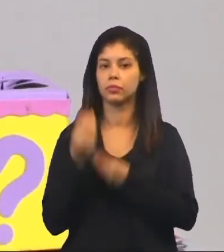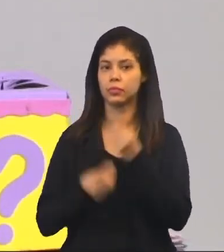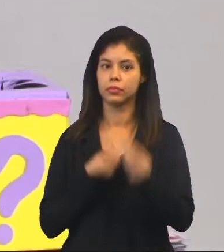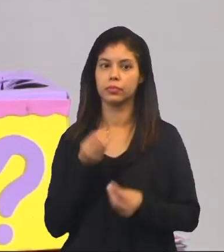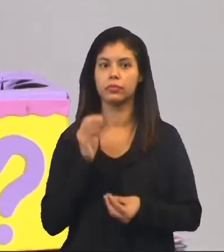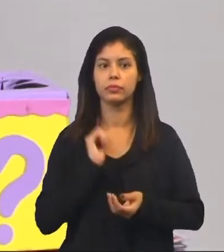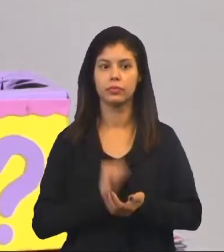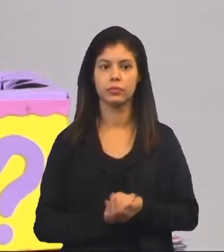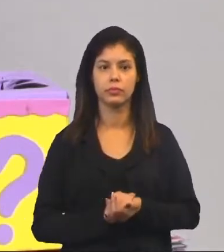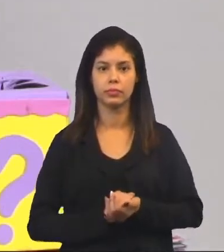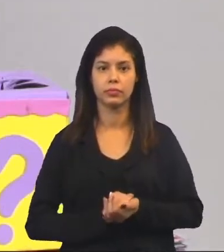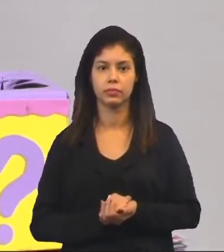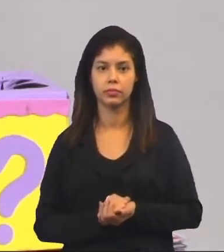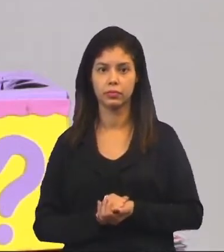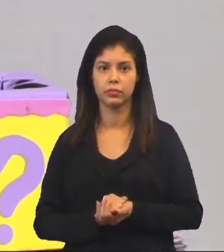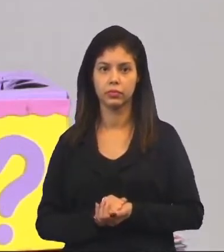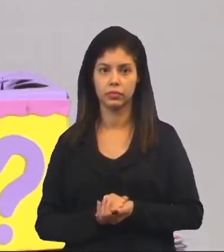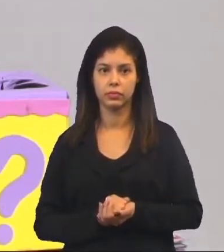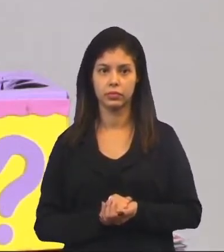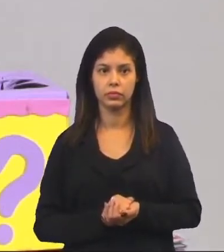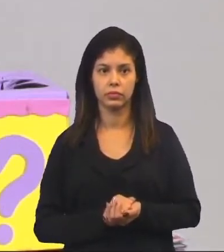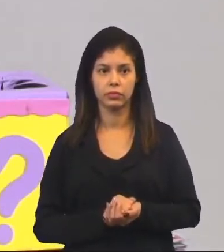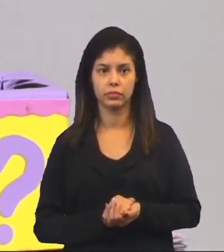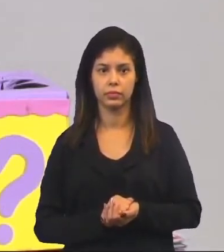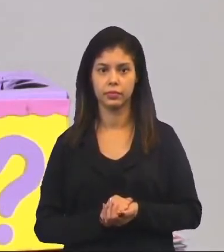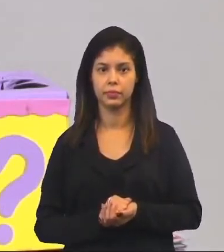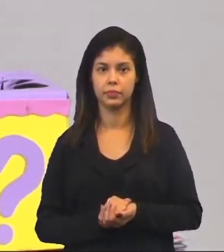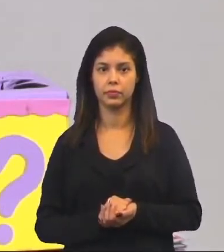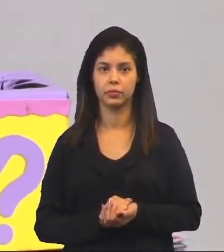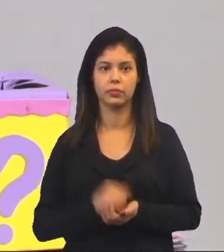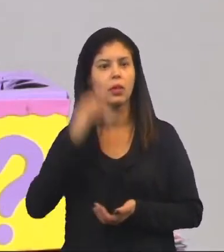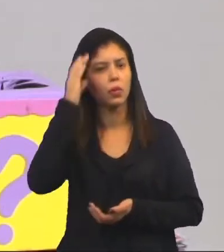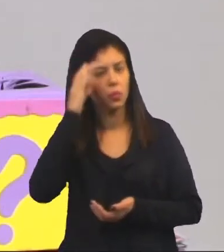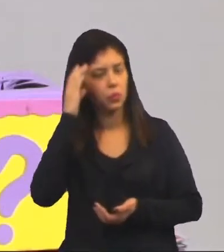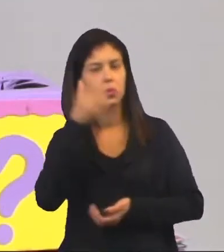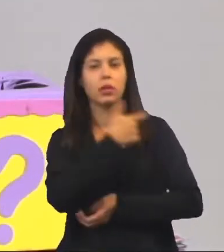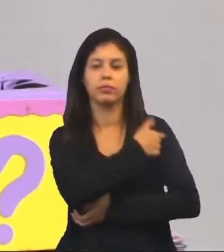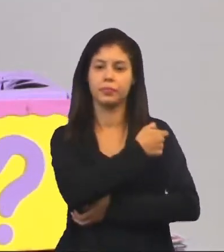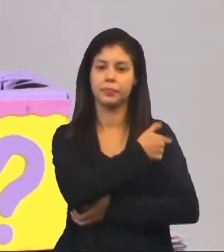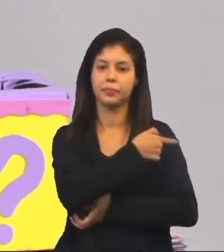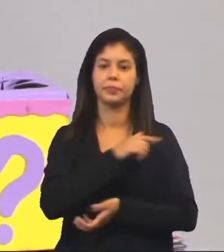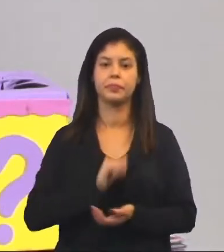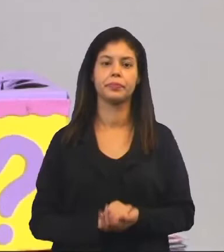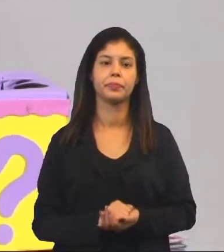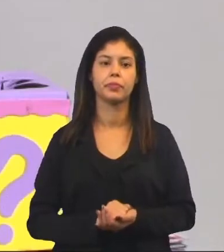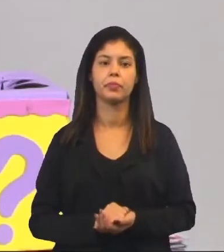como a campanha de conscientização,